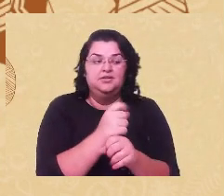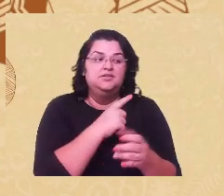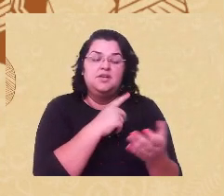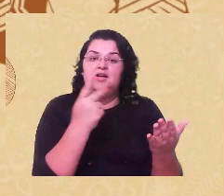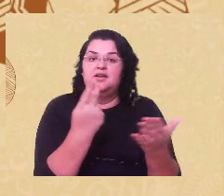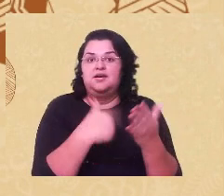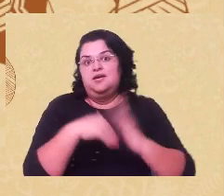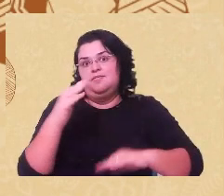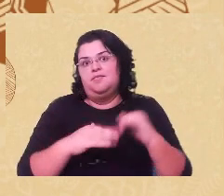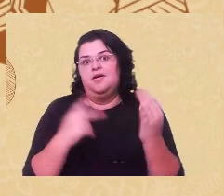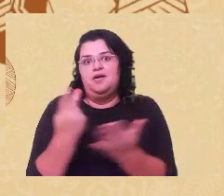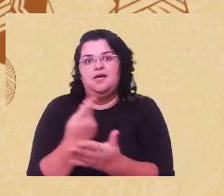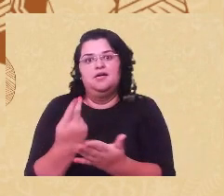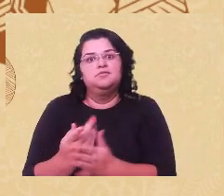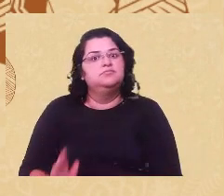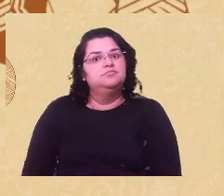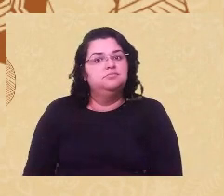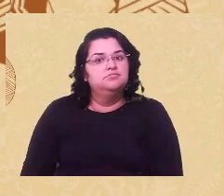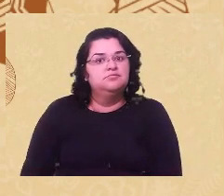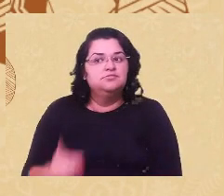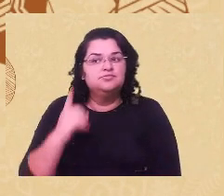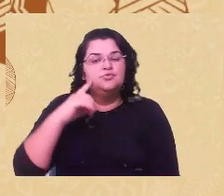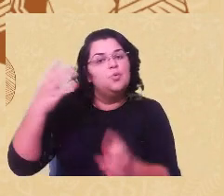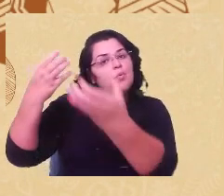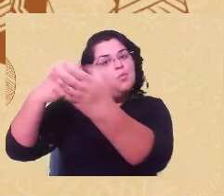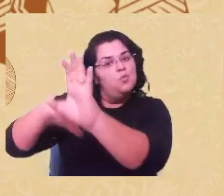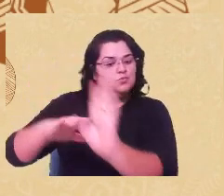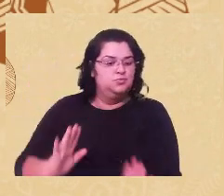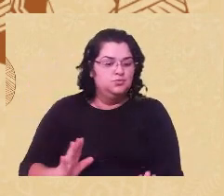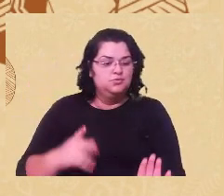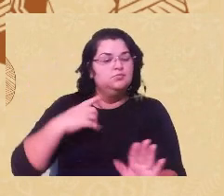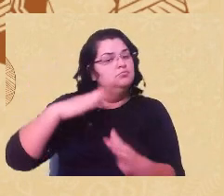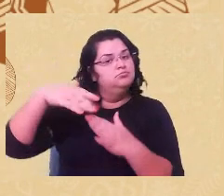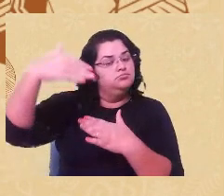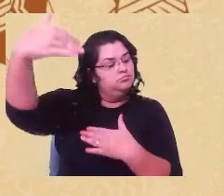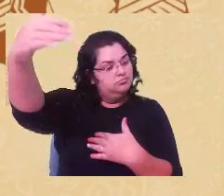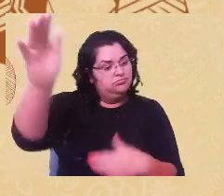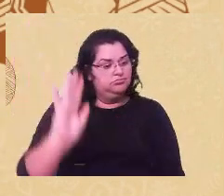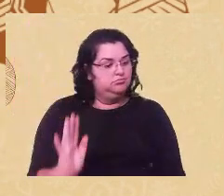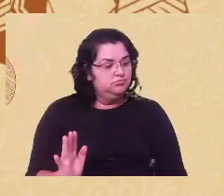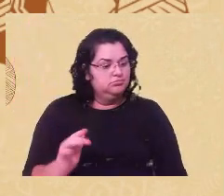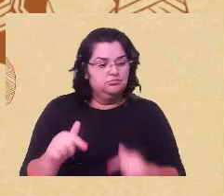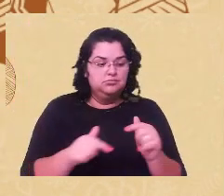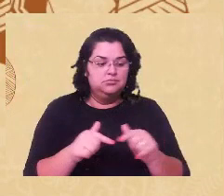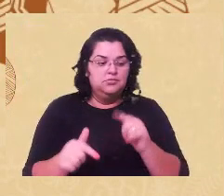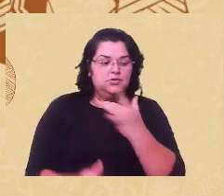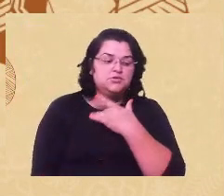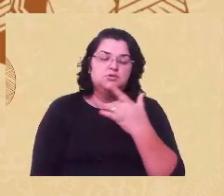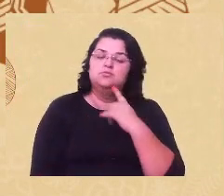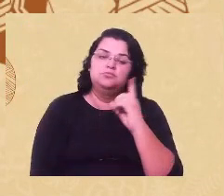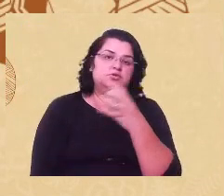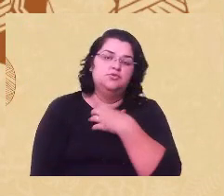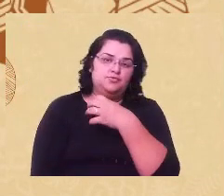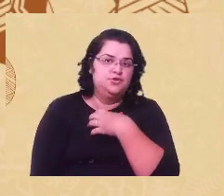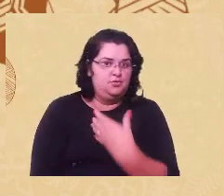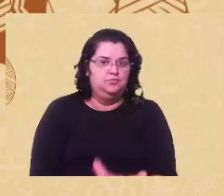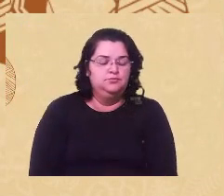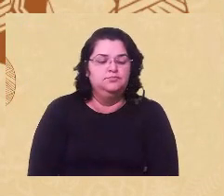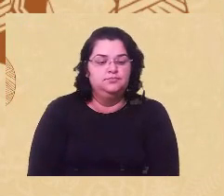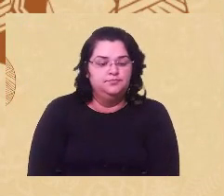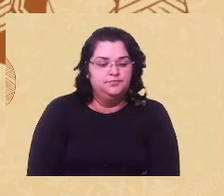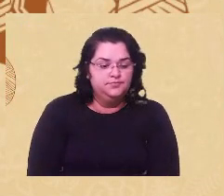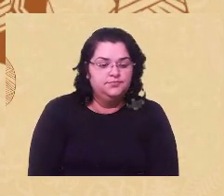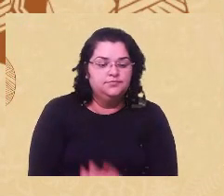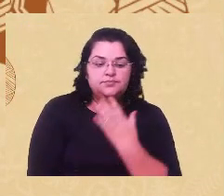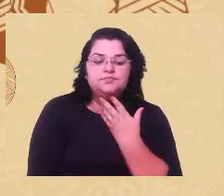Polícia Civil abre concurso, Polícia Federal também, podemos caminhar para lá, mas no serviço de saúde, essa não é a nossa função, né? E